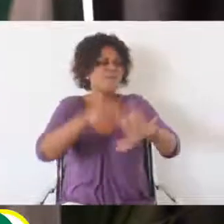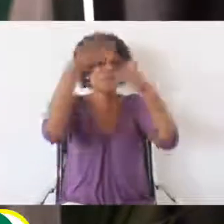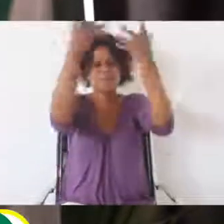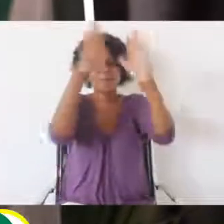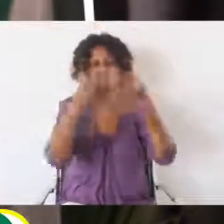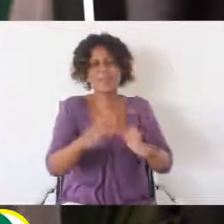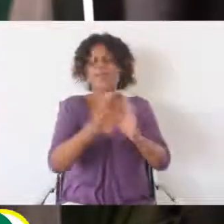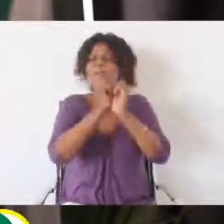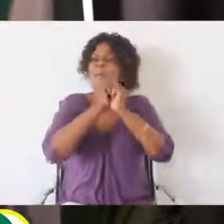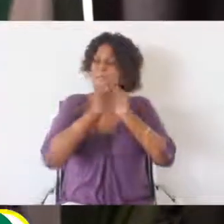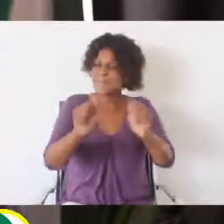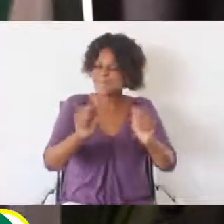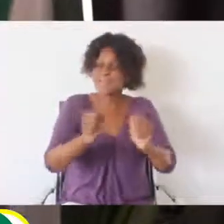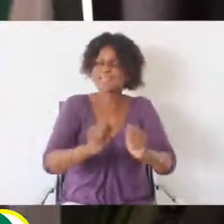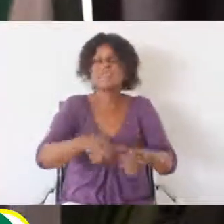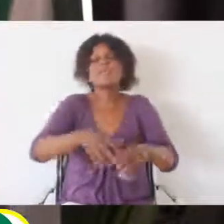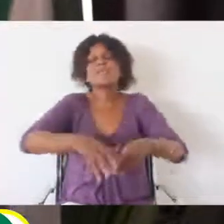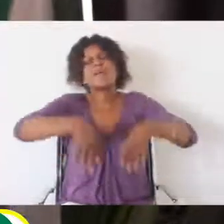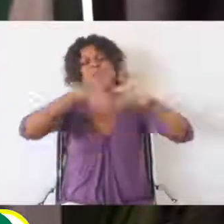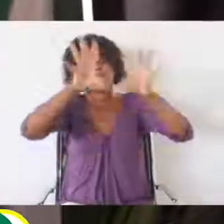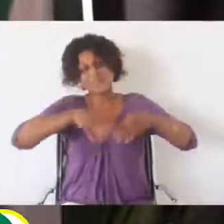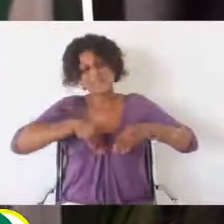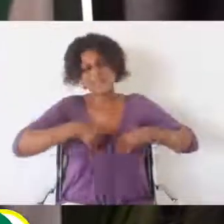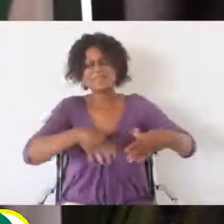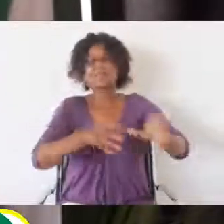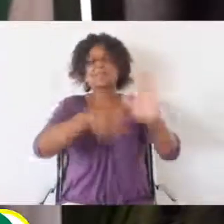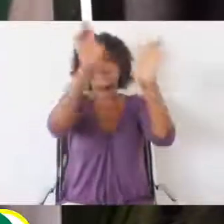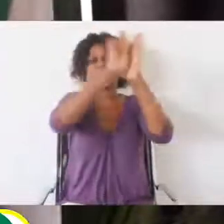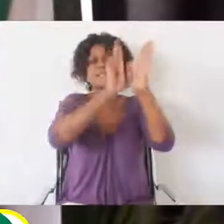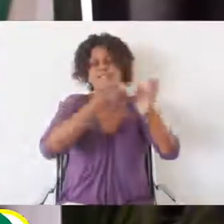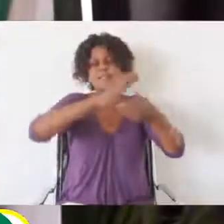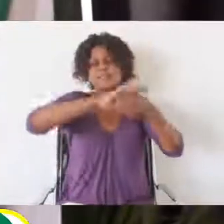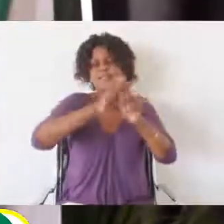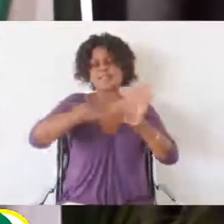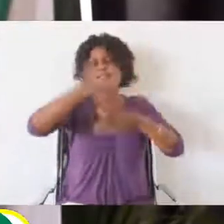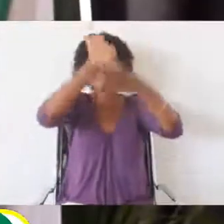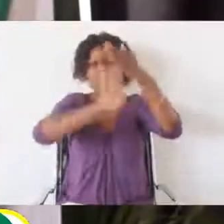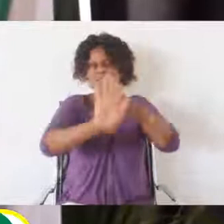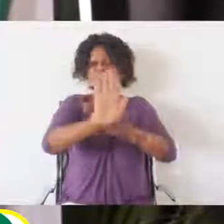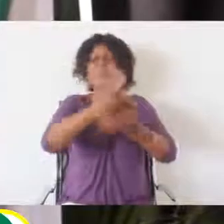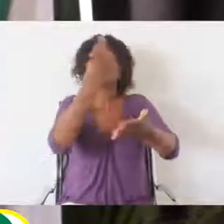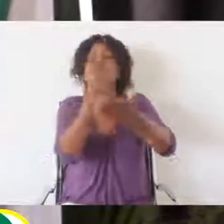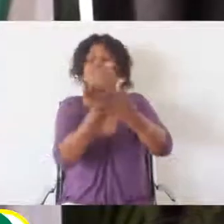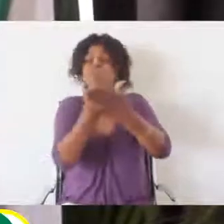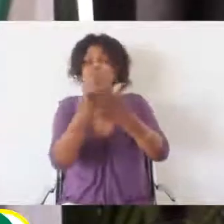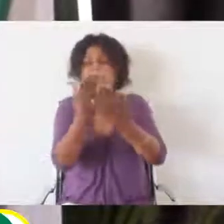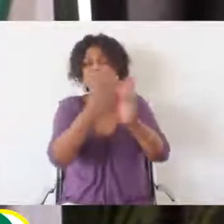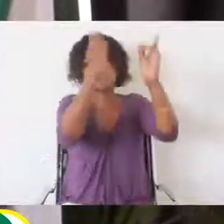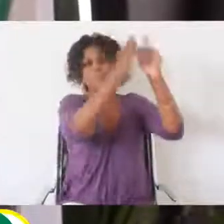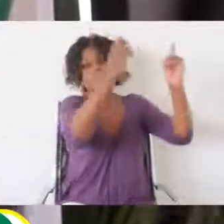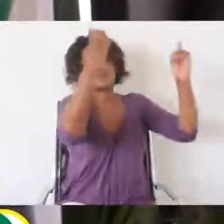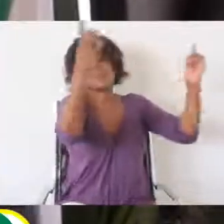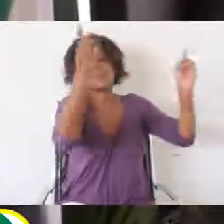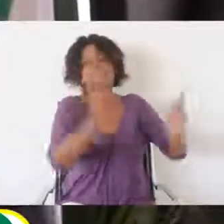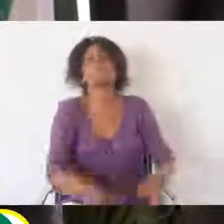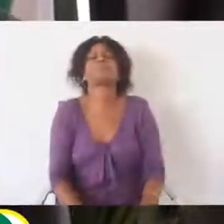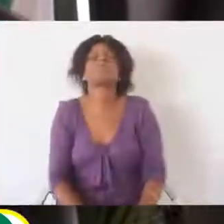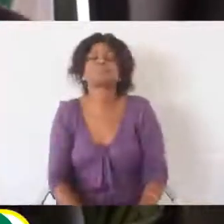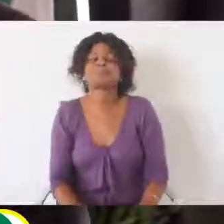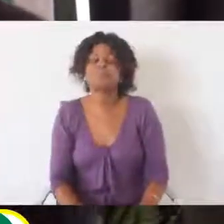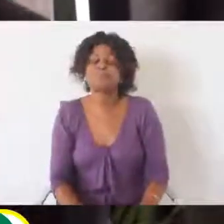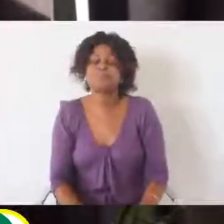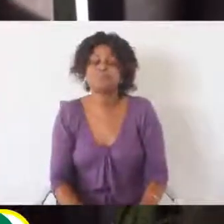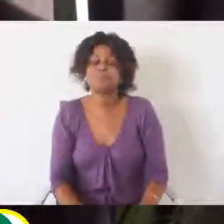deve constituir uma oportunidade para o crescimento desta modalidade de ensino tomando em consideração as